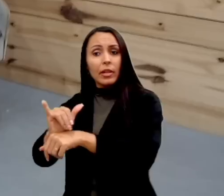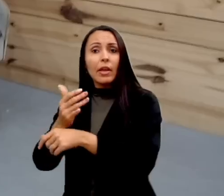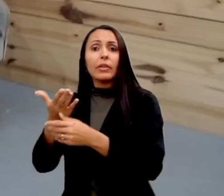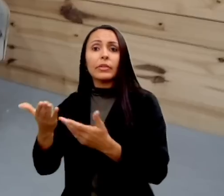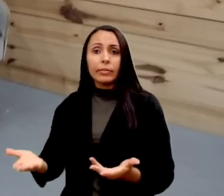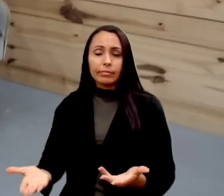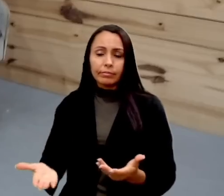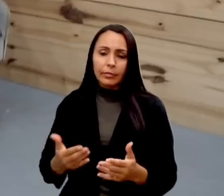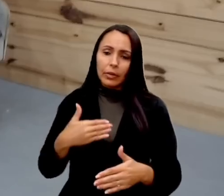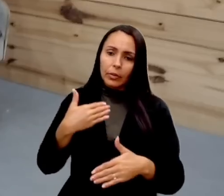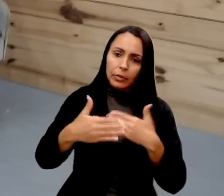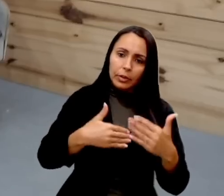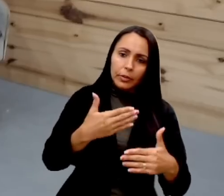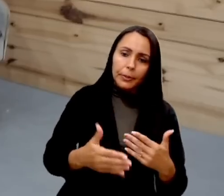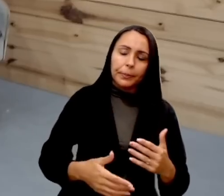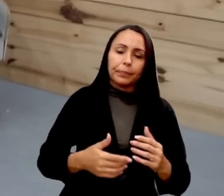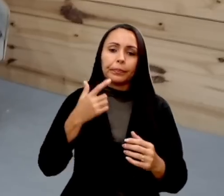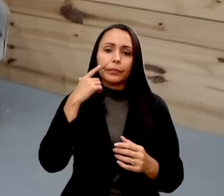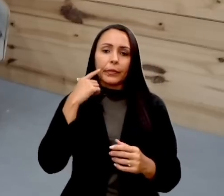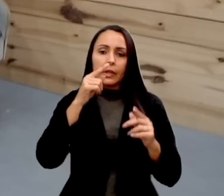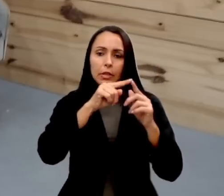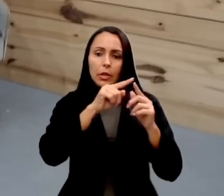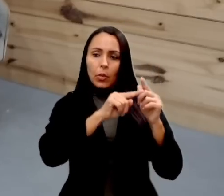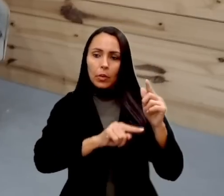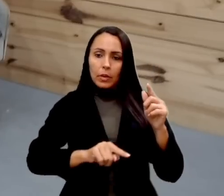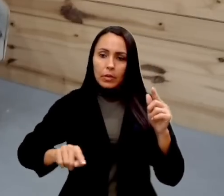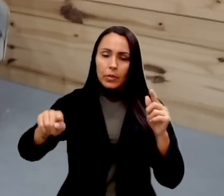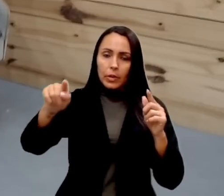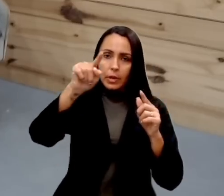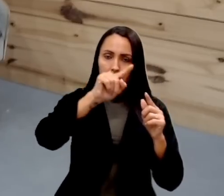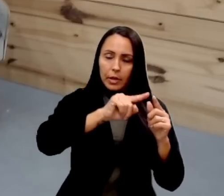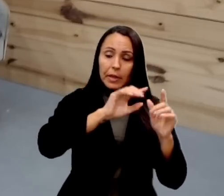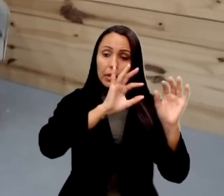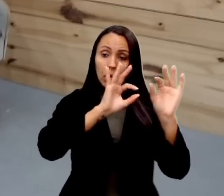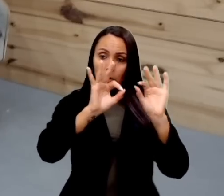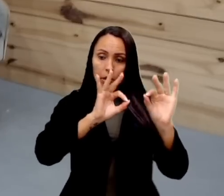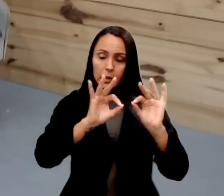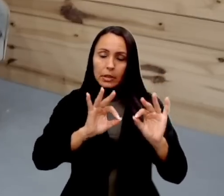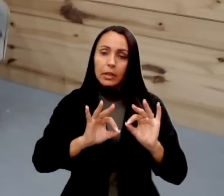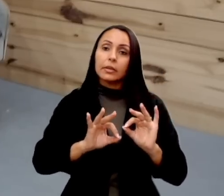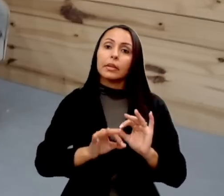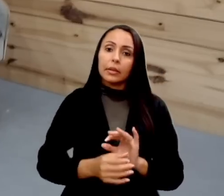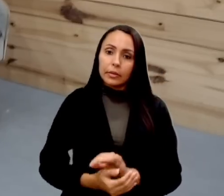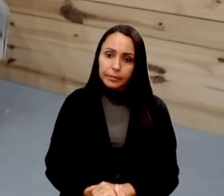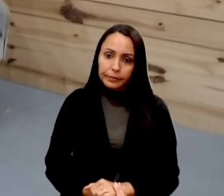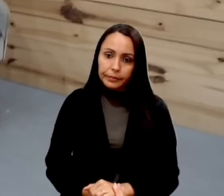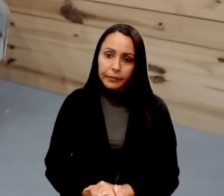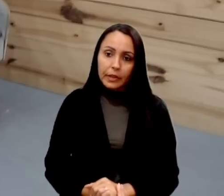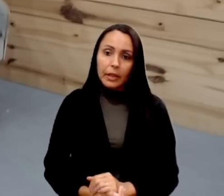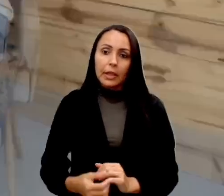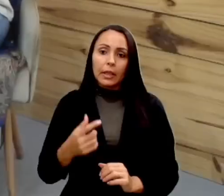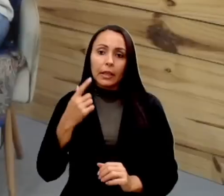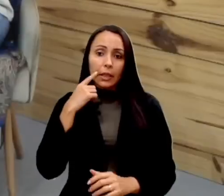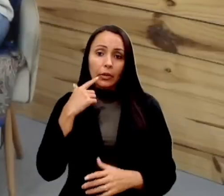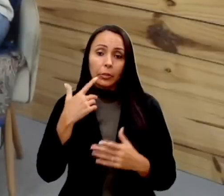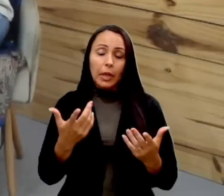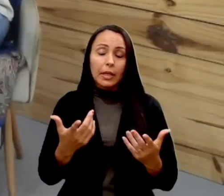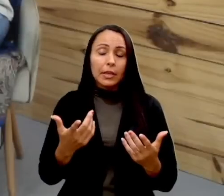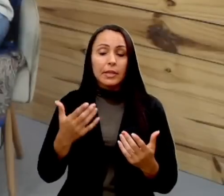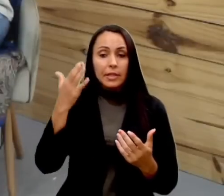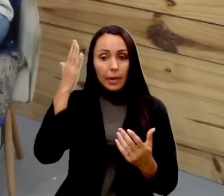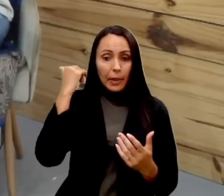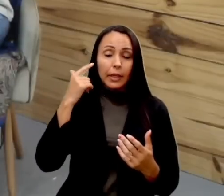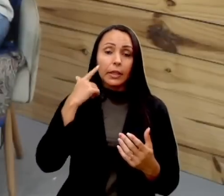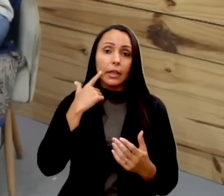A... O organograma, que é essa ferramenta visual, então ela me dá todas as condições de saber a eu devo me reportar.